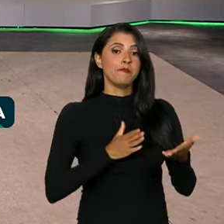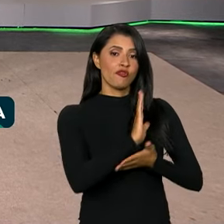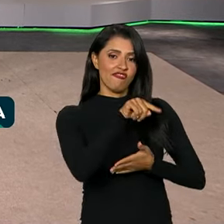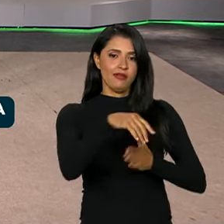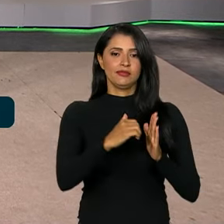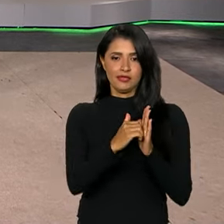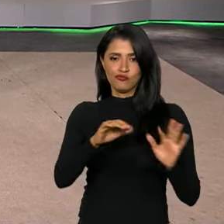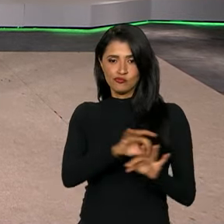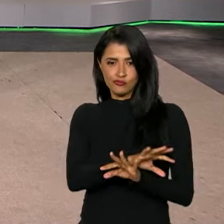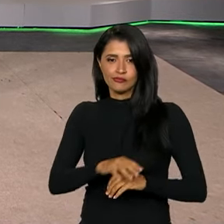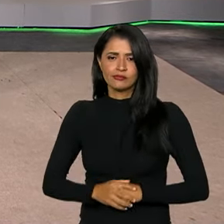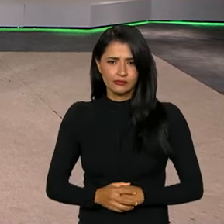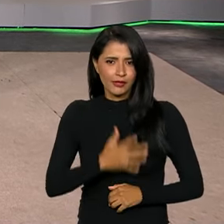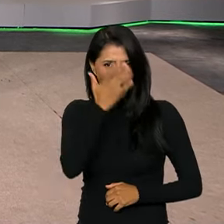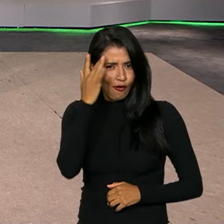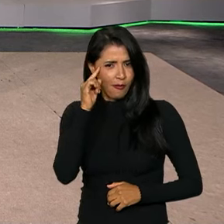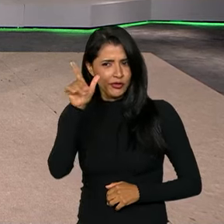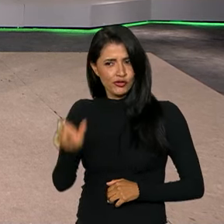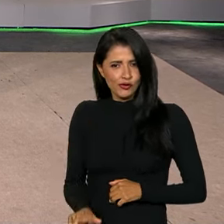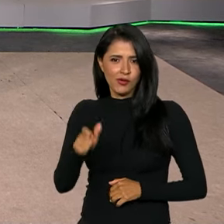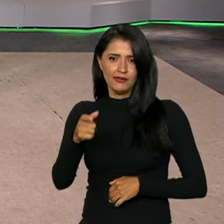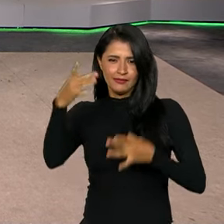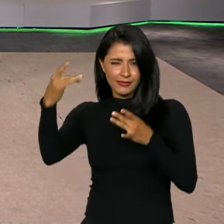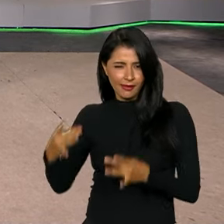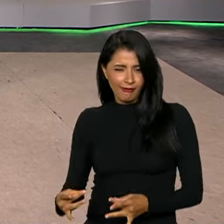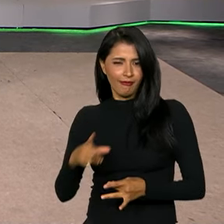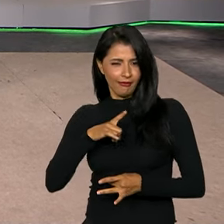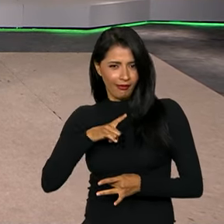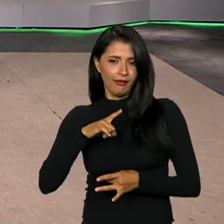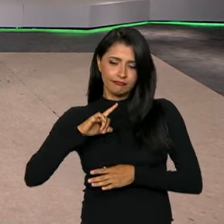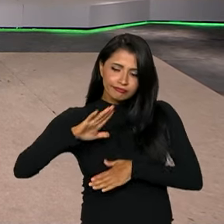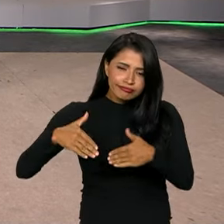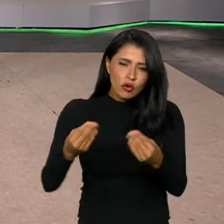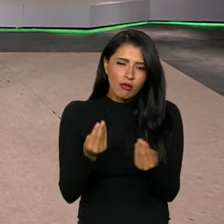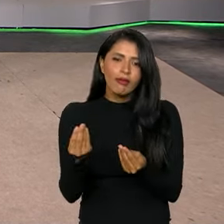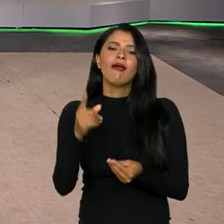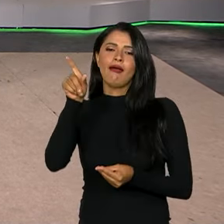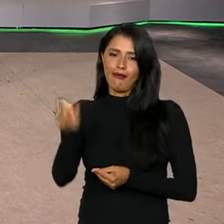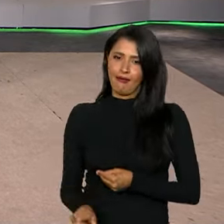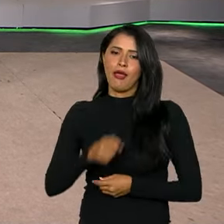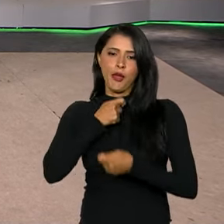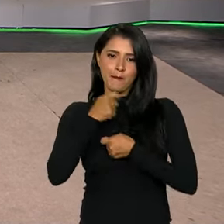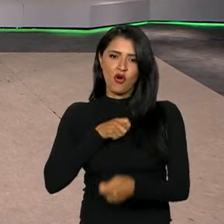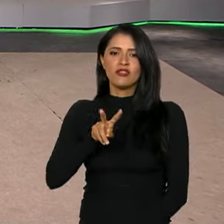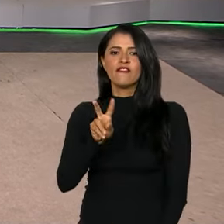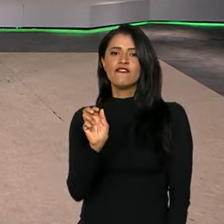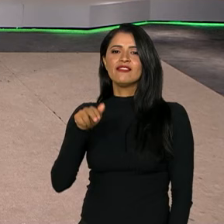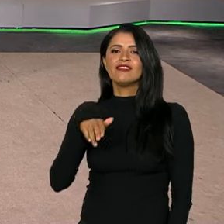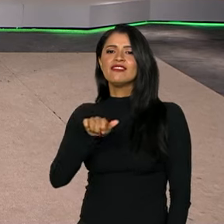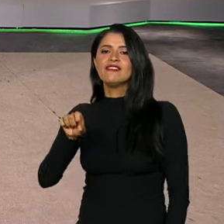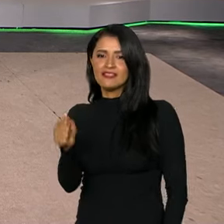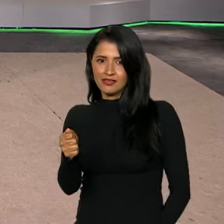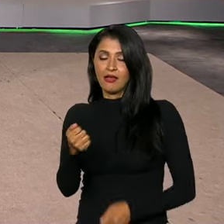Senado. É, Roberto, e quem tem mais detalhes pra gente sobre os próximos passos da PEC é a repórter Vanessa Casalino, que